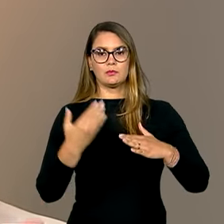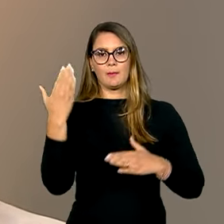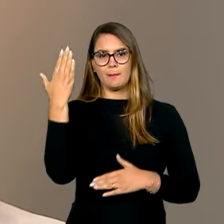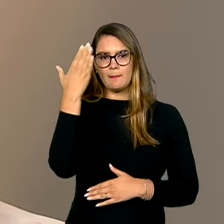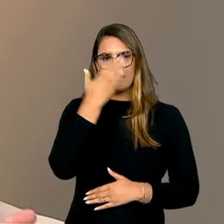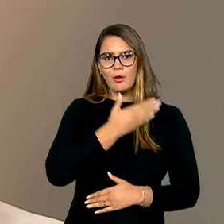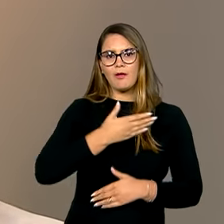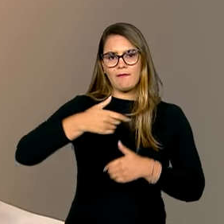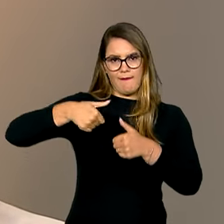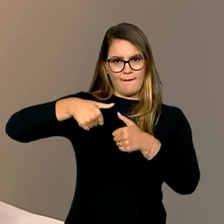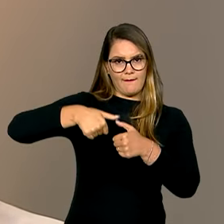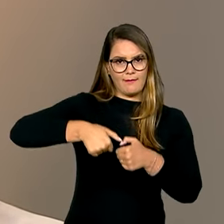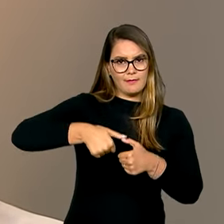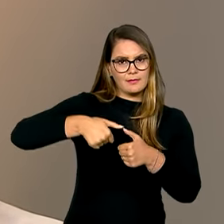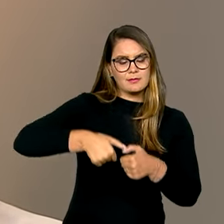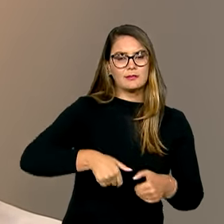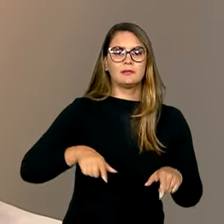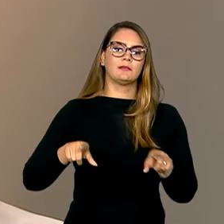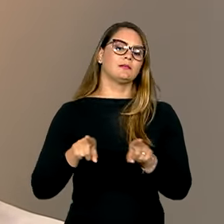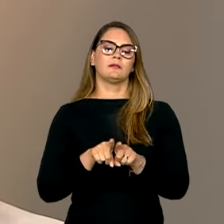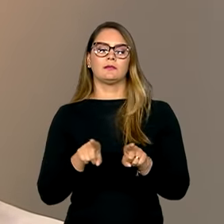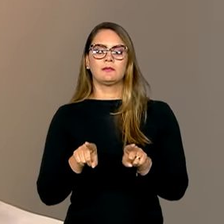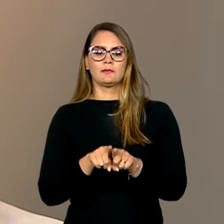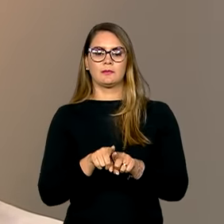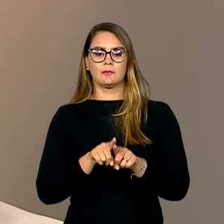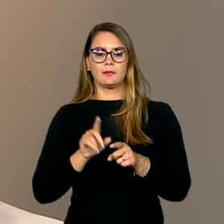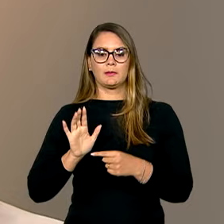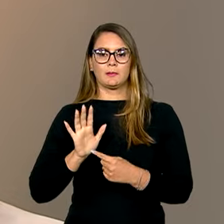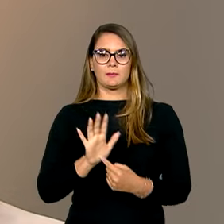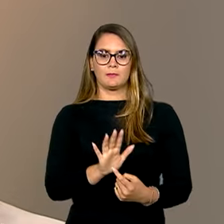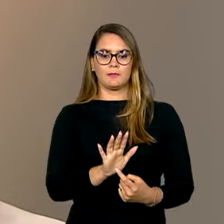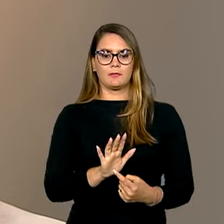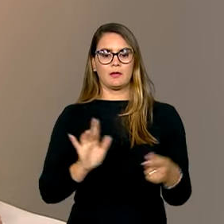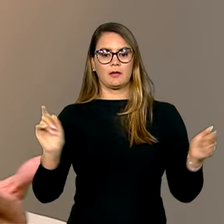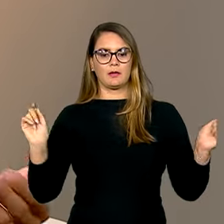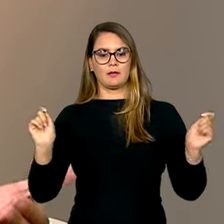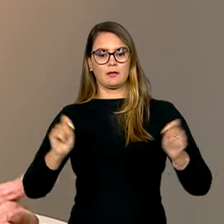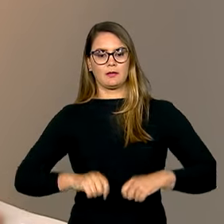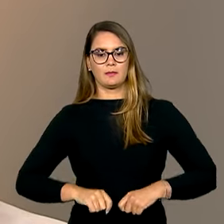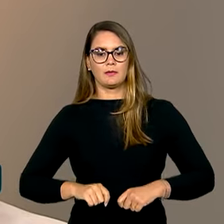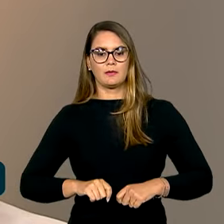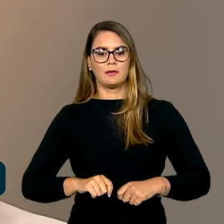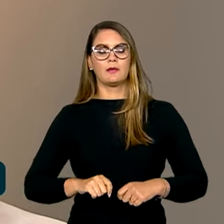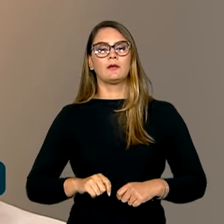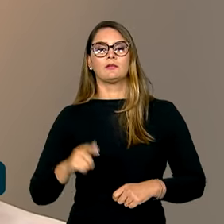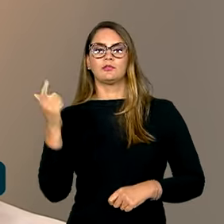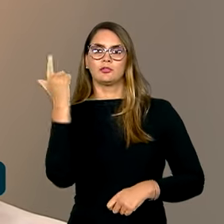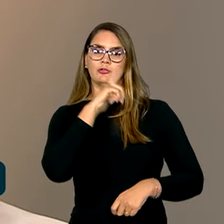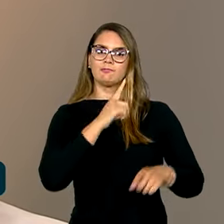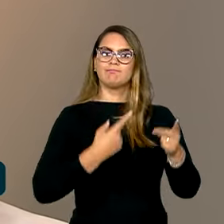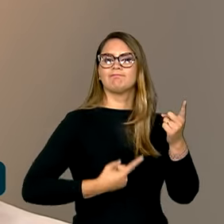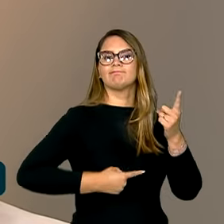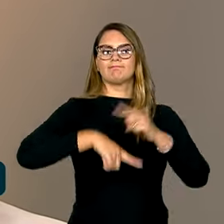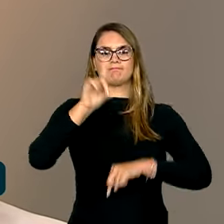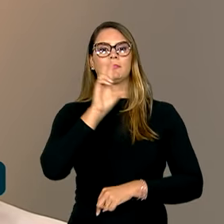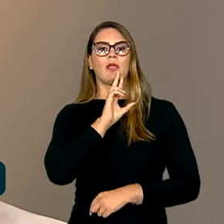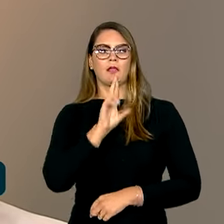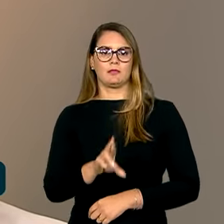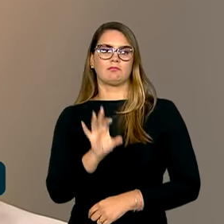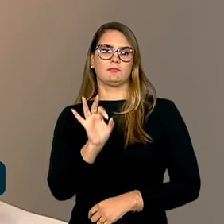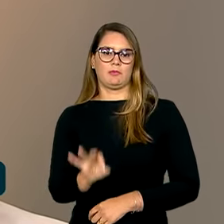só resilientes, como também demonstraram uma capacidade de dar a volta por cima e responder muito bem.